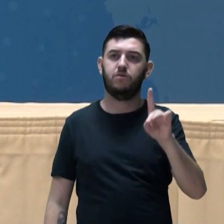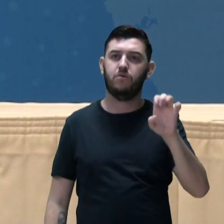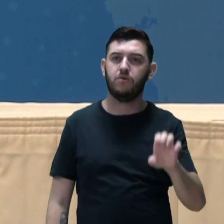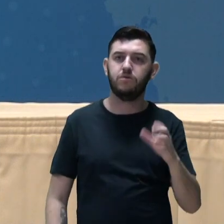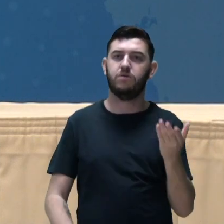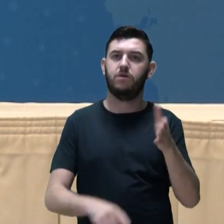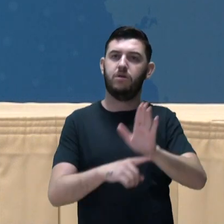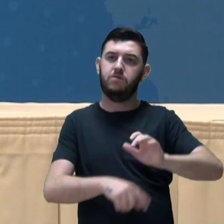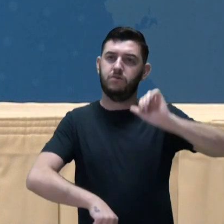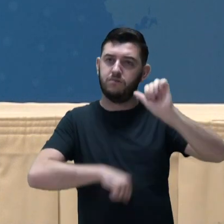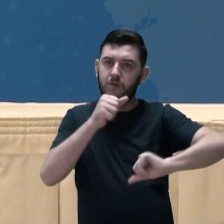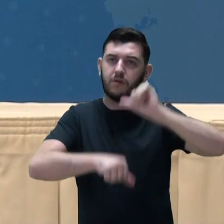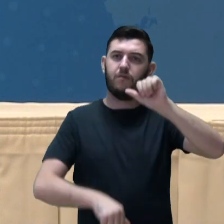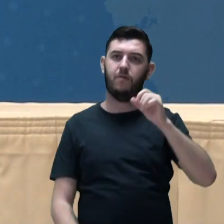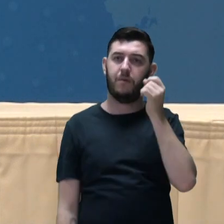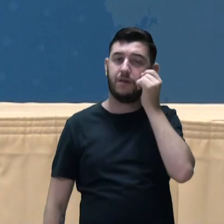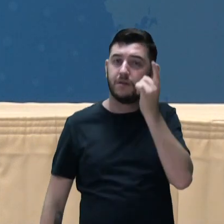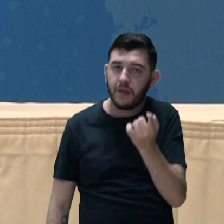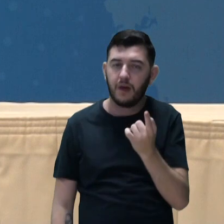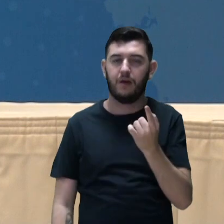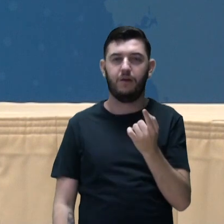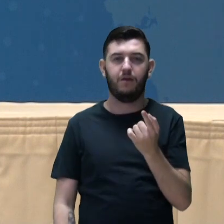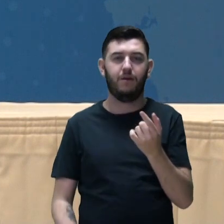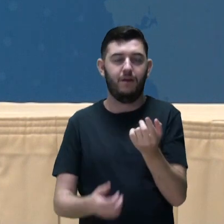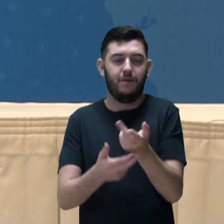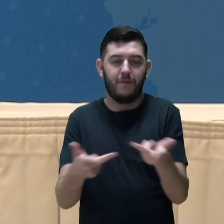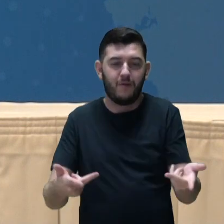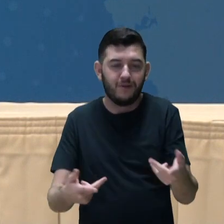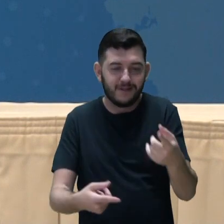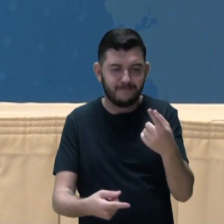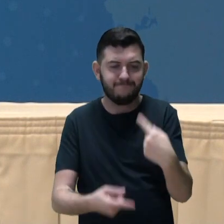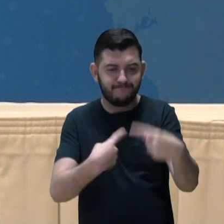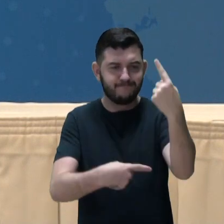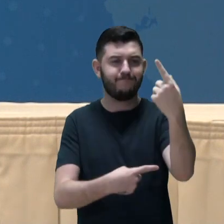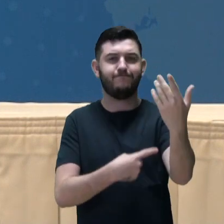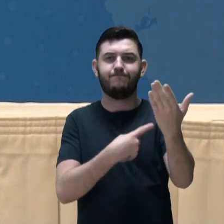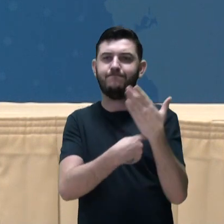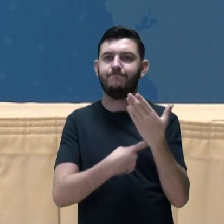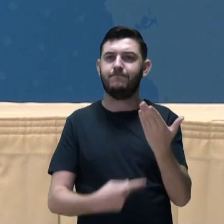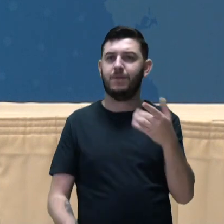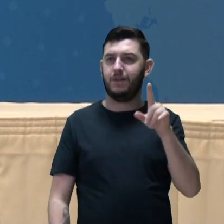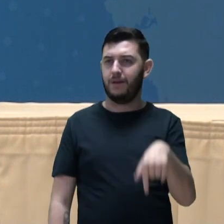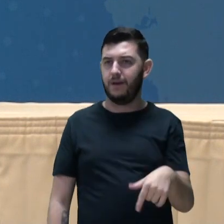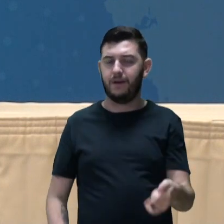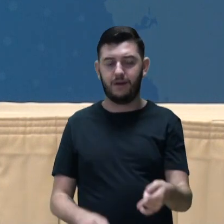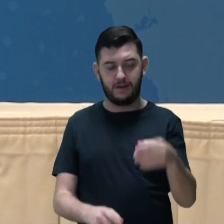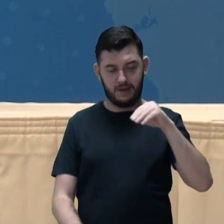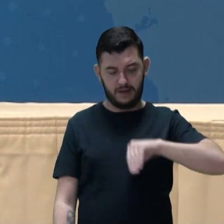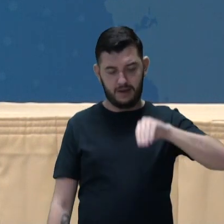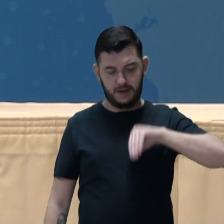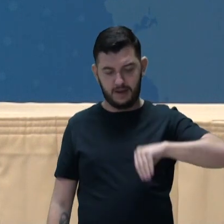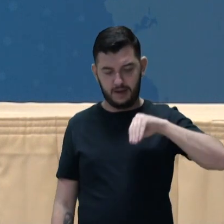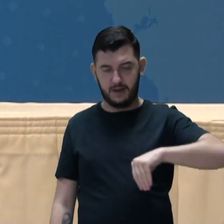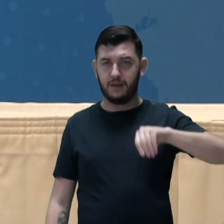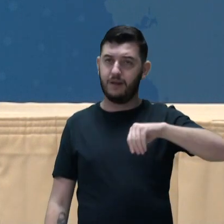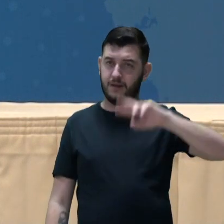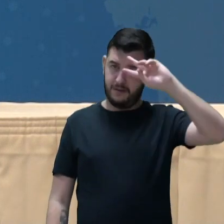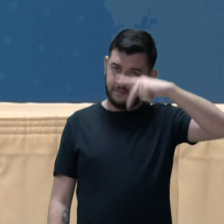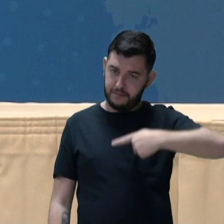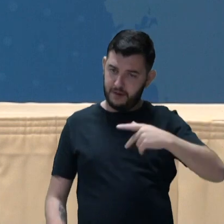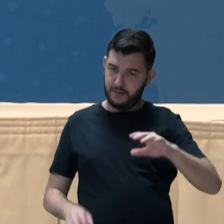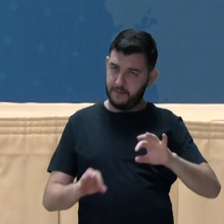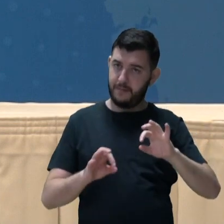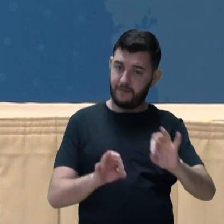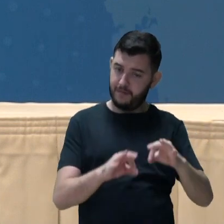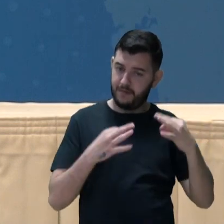que transformem aquela ideia em algo promissor, em algo que seja veículo de geração de renda para elas, para